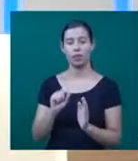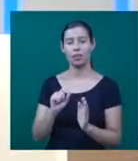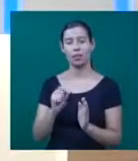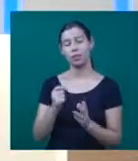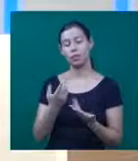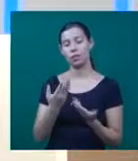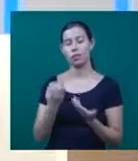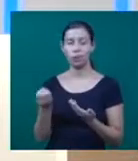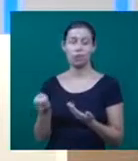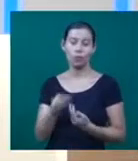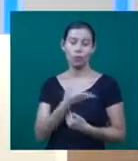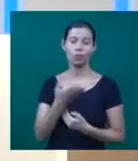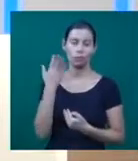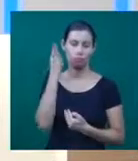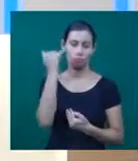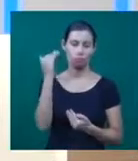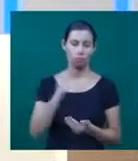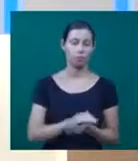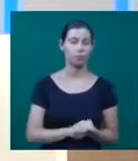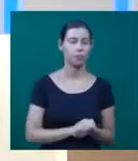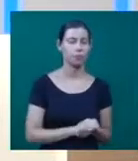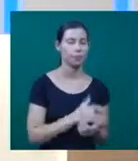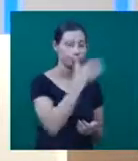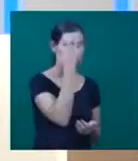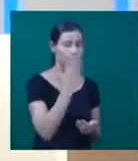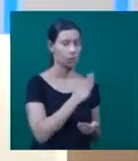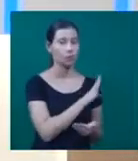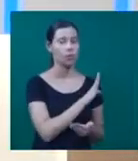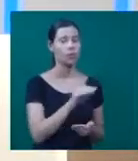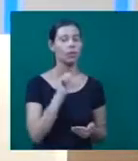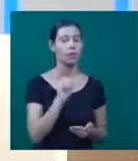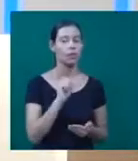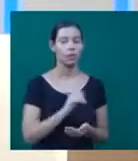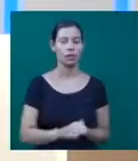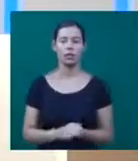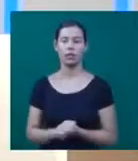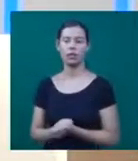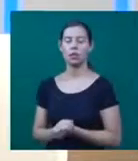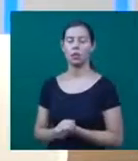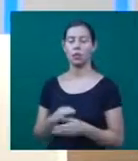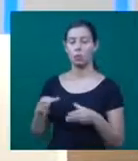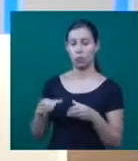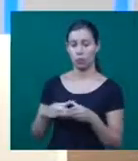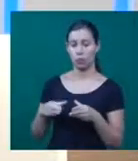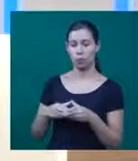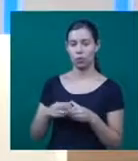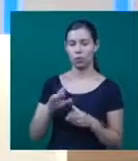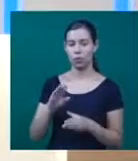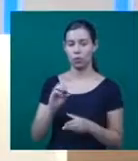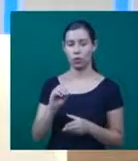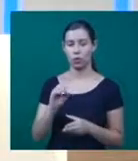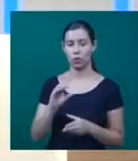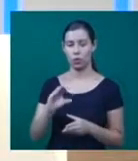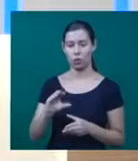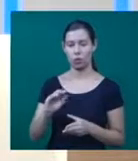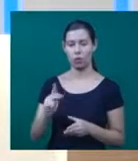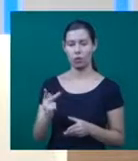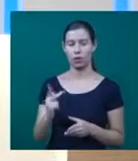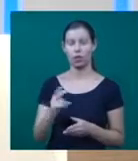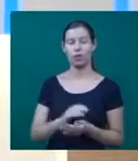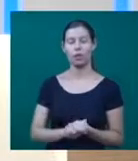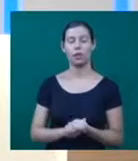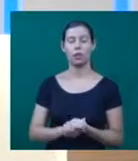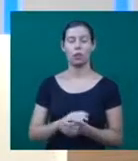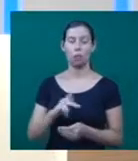bandas de rock, pop rock, de todo o estado de Minas. Então a gente está aí com uma abrangência legal,